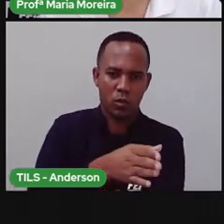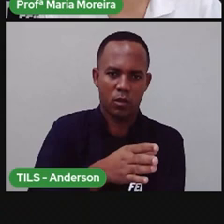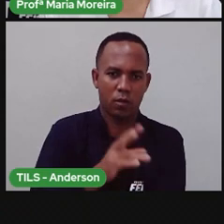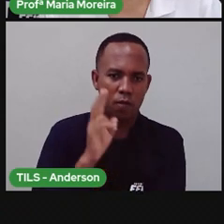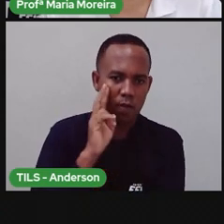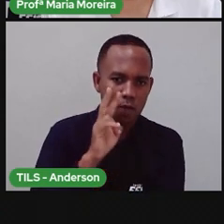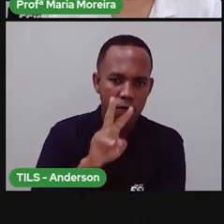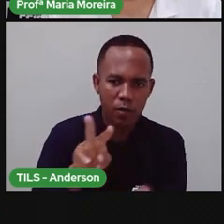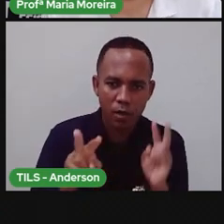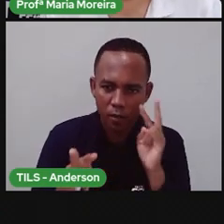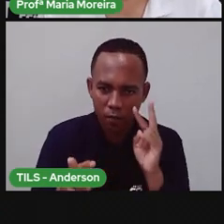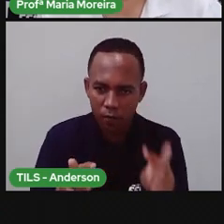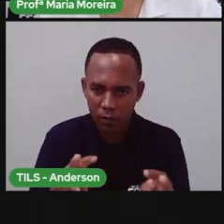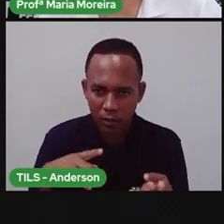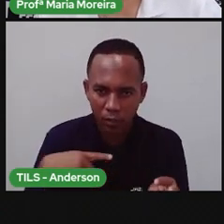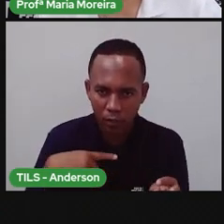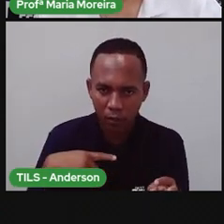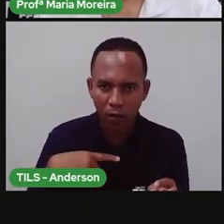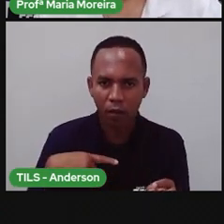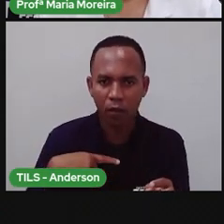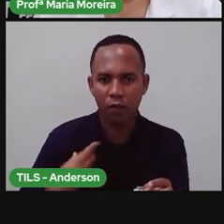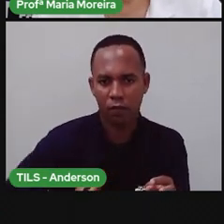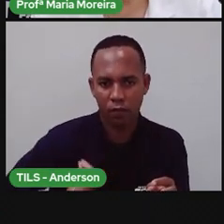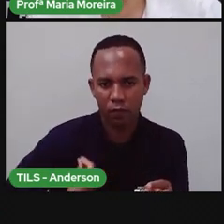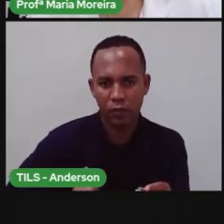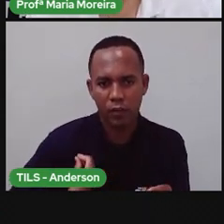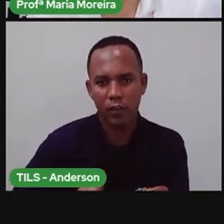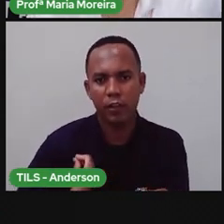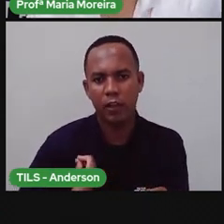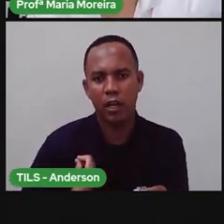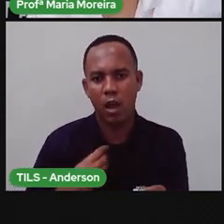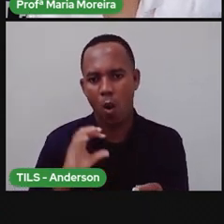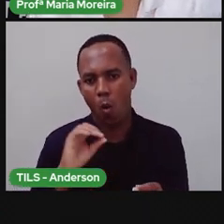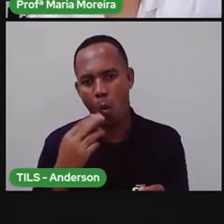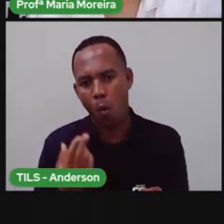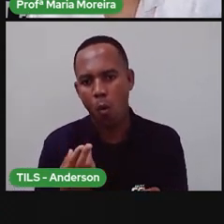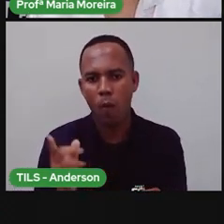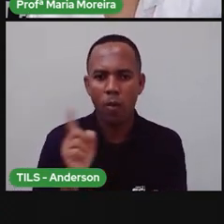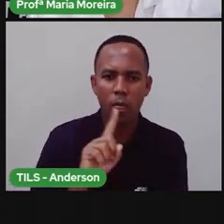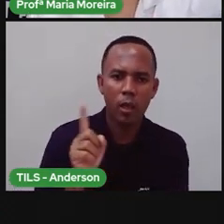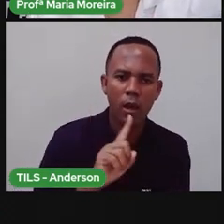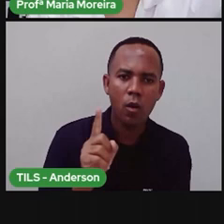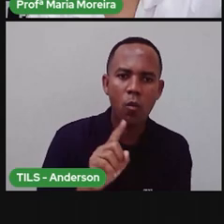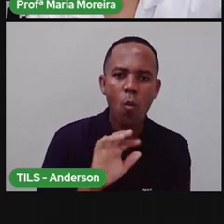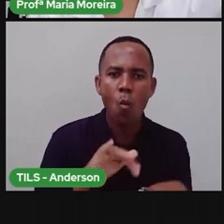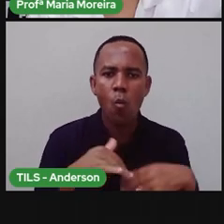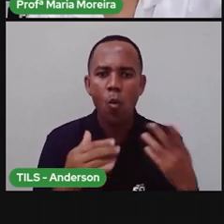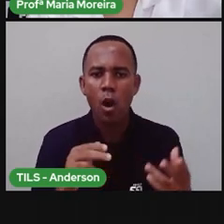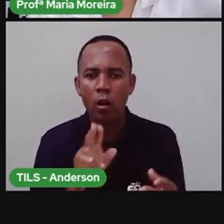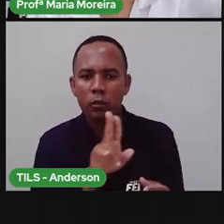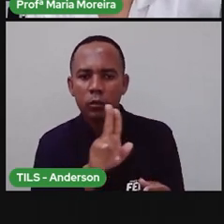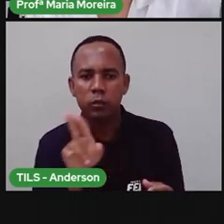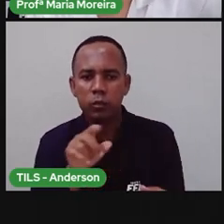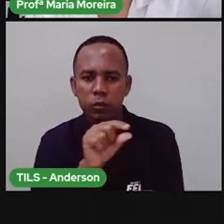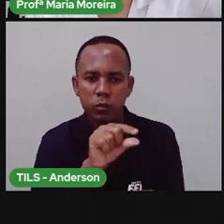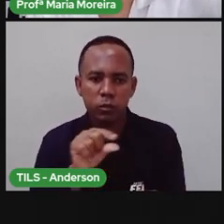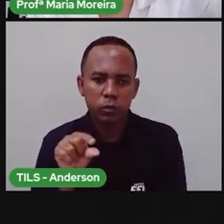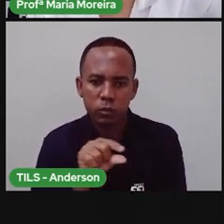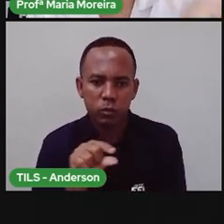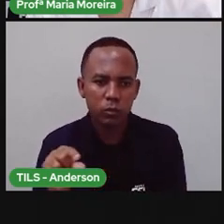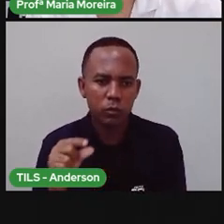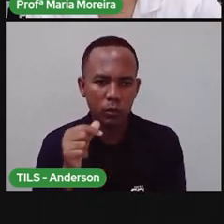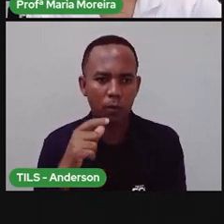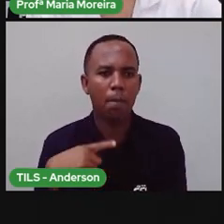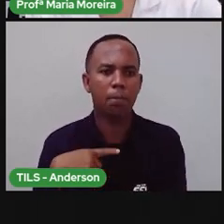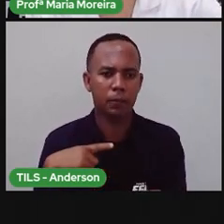visualizar seres vivos e seres não vivos. Quais são eles? Diga aqui embaixo, ó. Coloca aqui embaixo, na caixinha, tá?